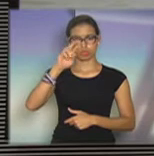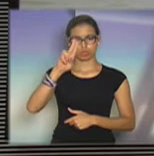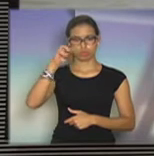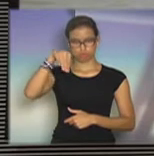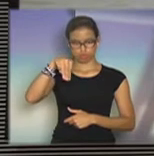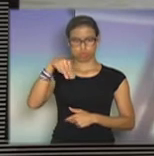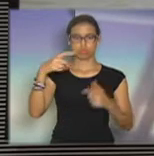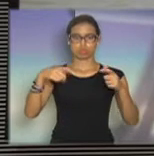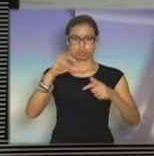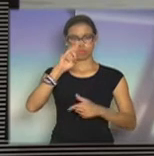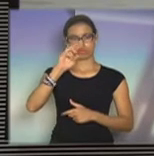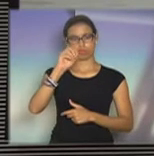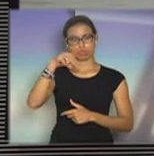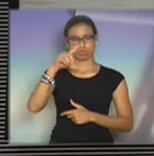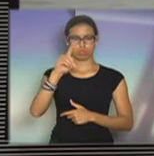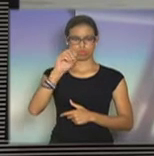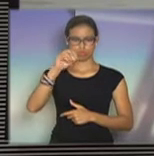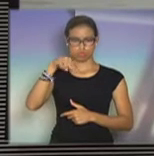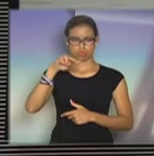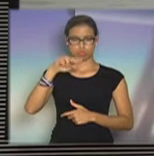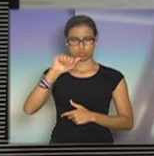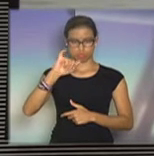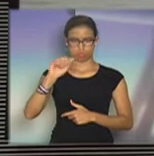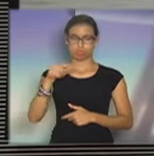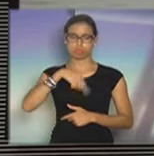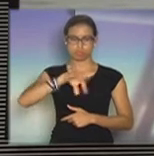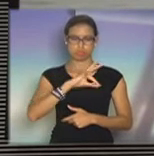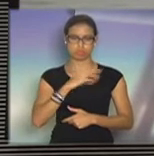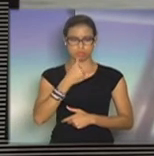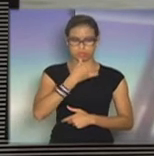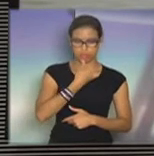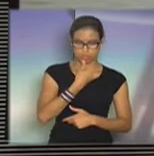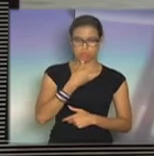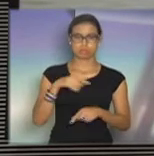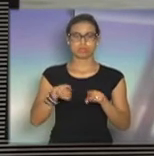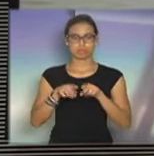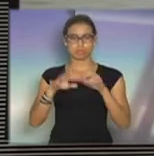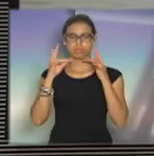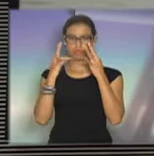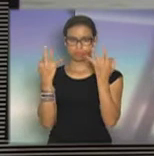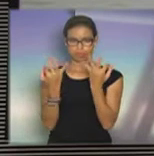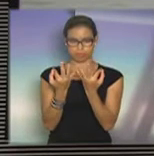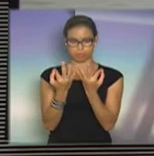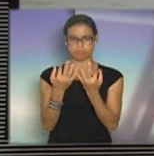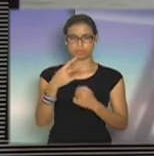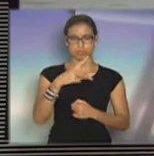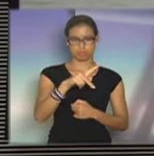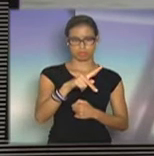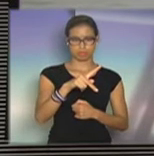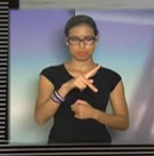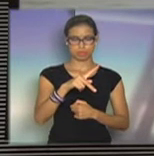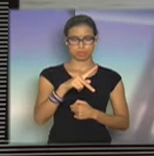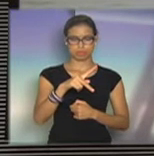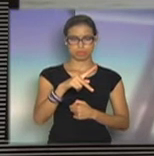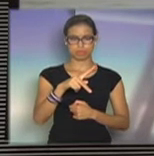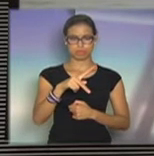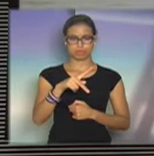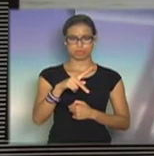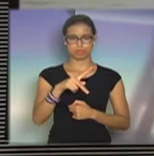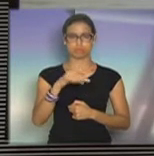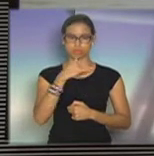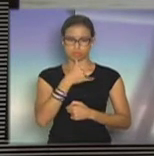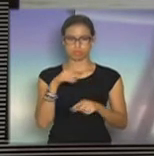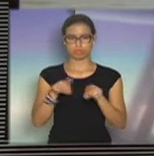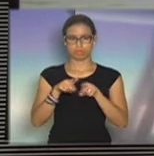nossos sentimentos, a polícia militar de Rondônia, a família do policial militar Bianor Salles Koch Jr., de 25 anos.